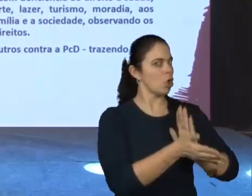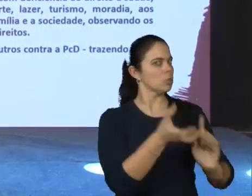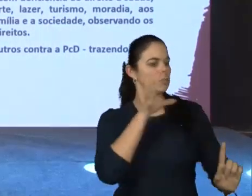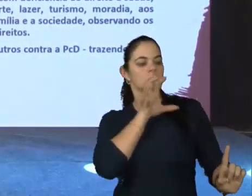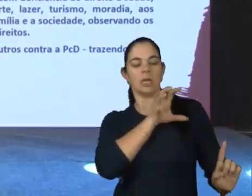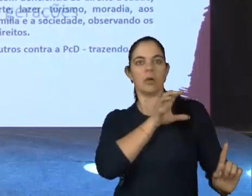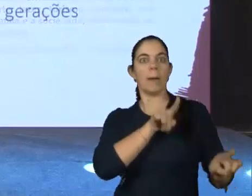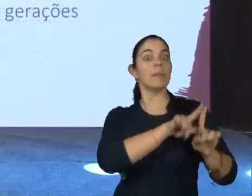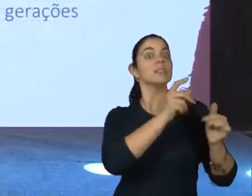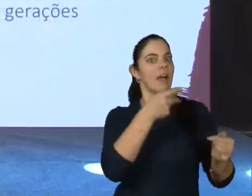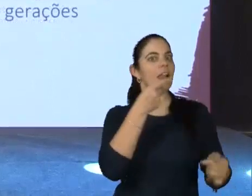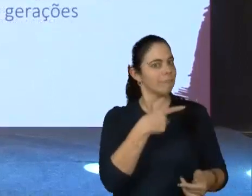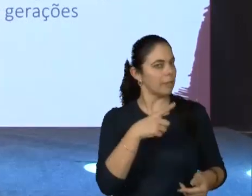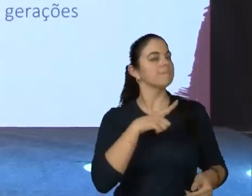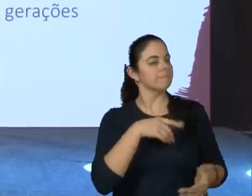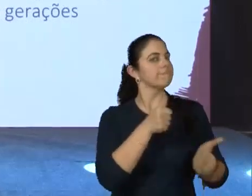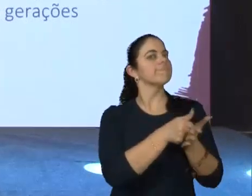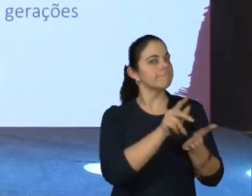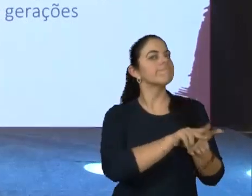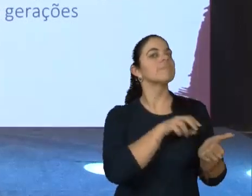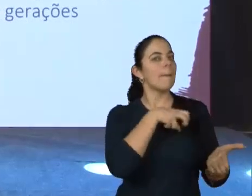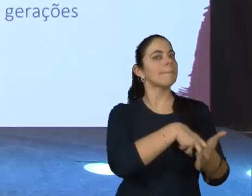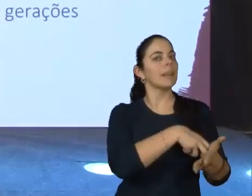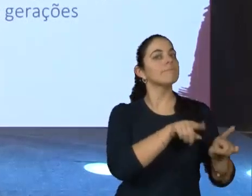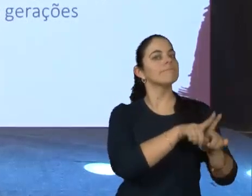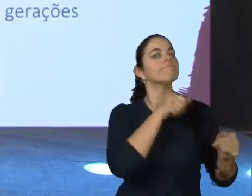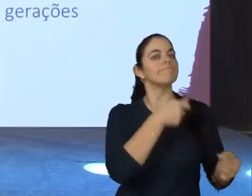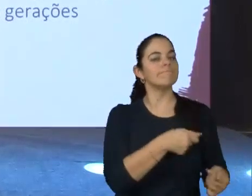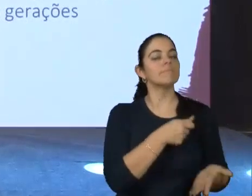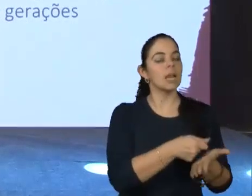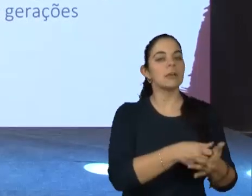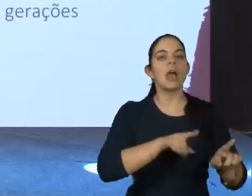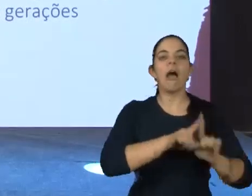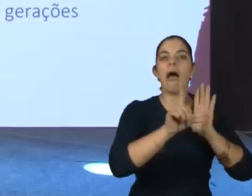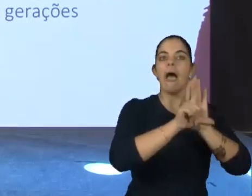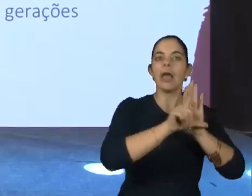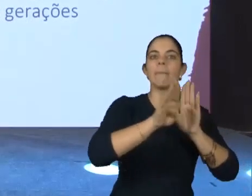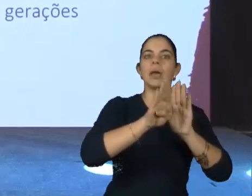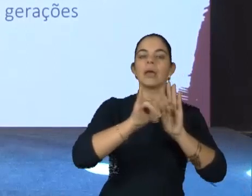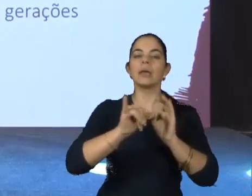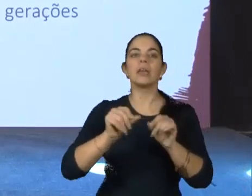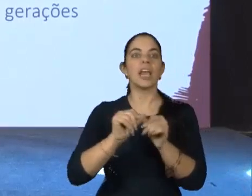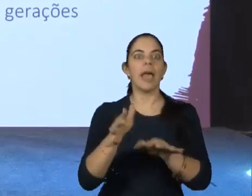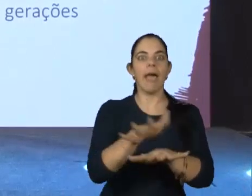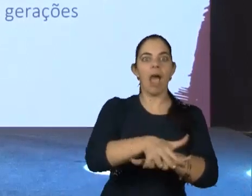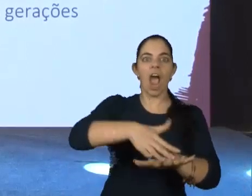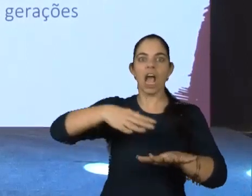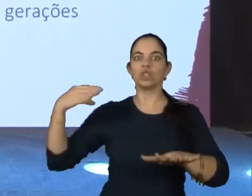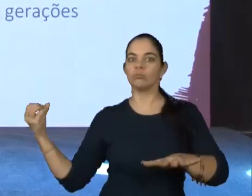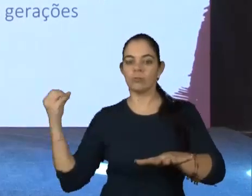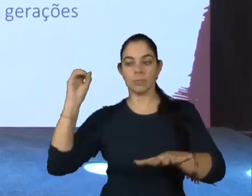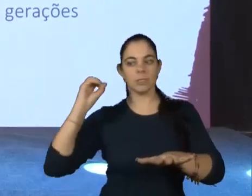código penal, ela traz os tipos penais. Então, a premissa da LBI é a exclusão zero